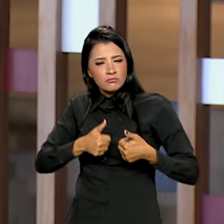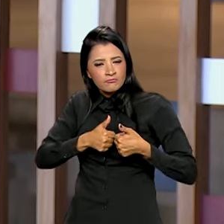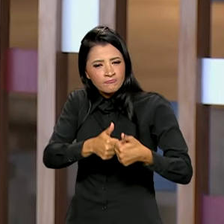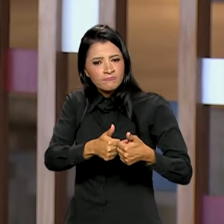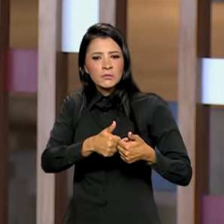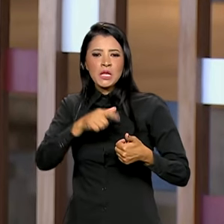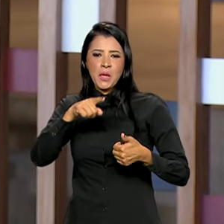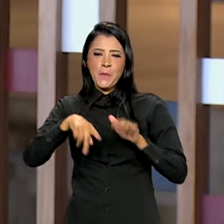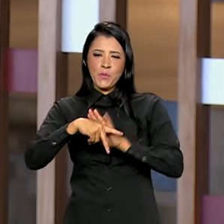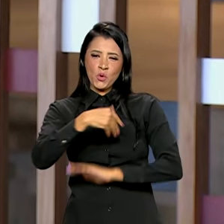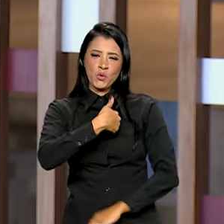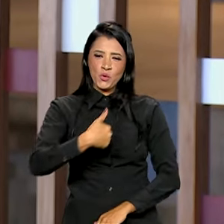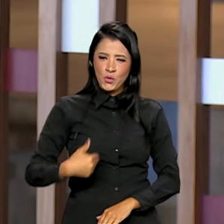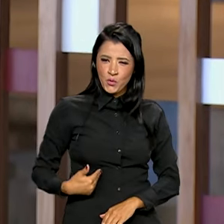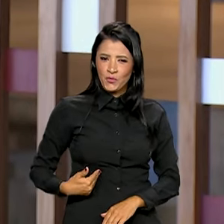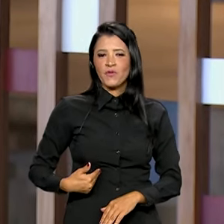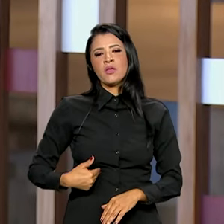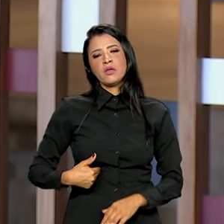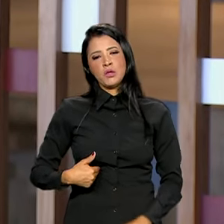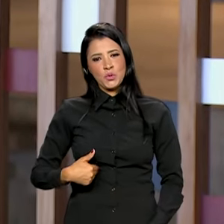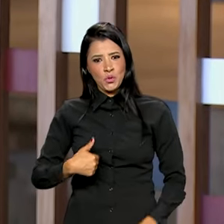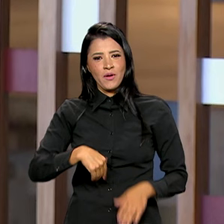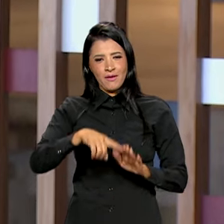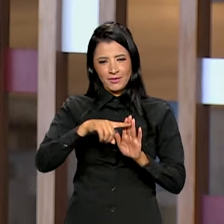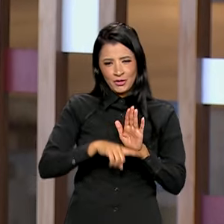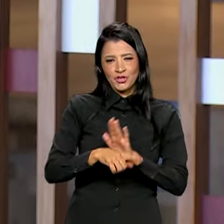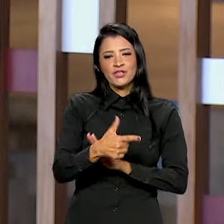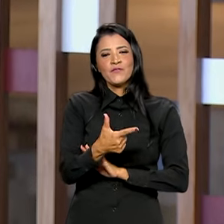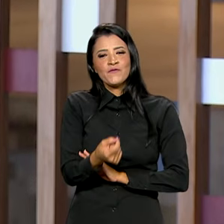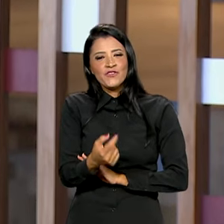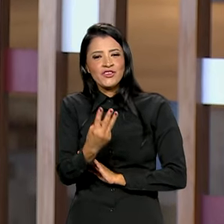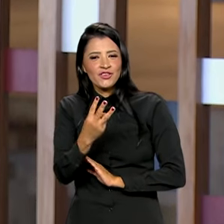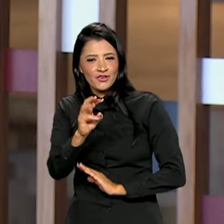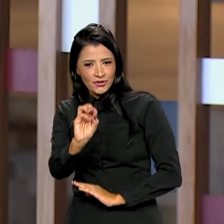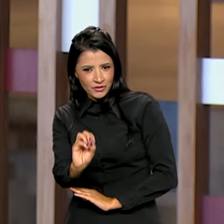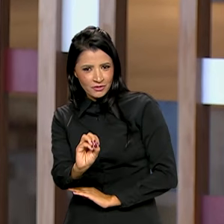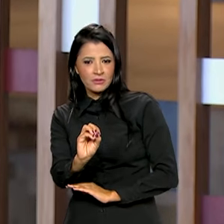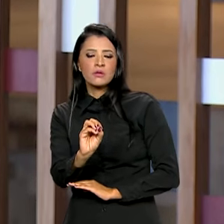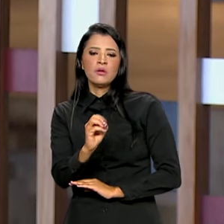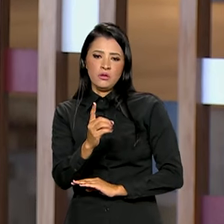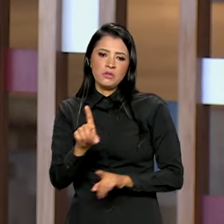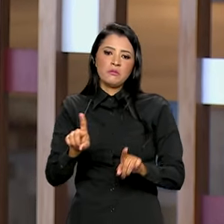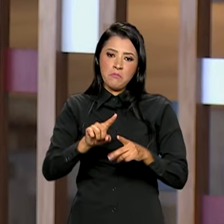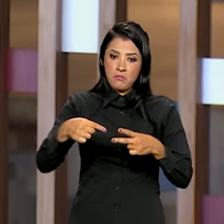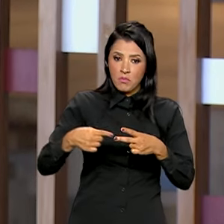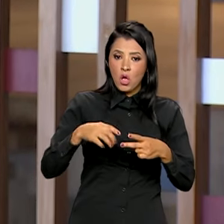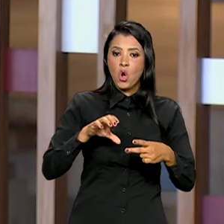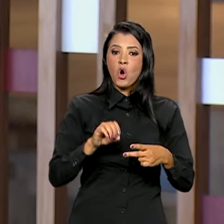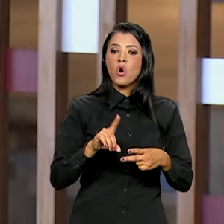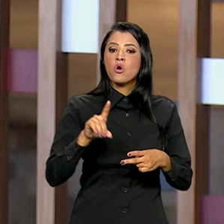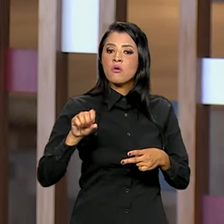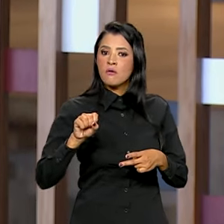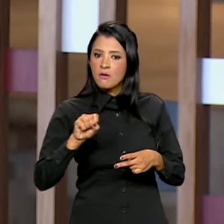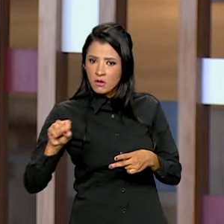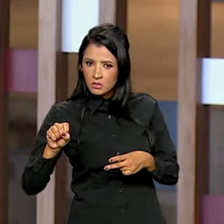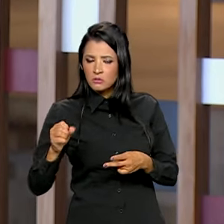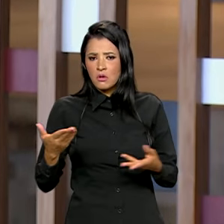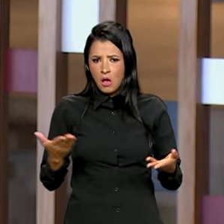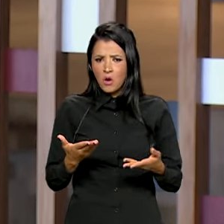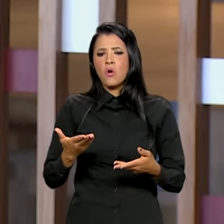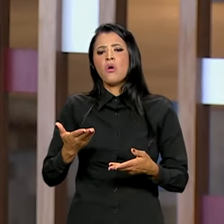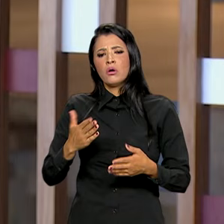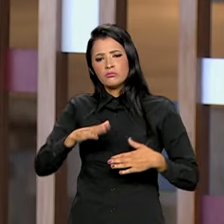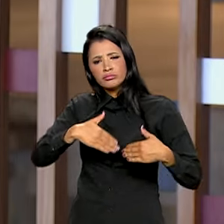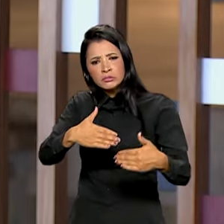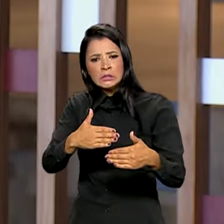no governo a Agenda 2030 e as ODSs. Nós estamos num processo de